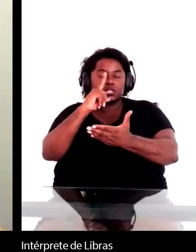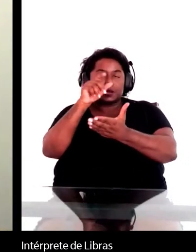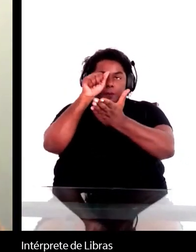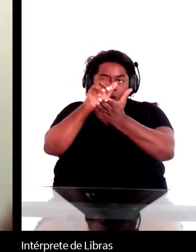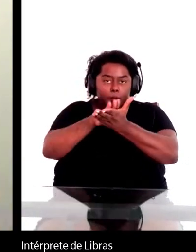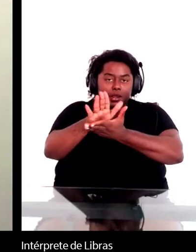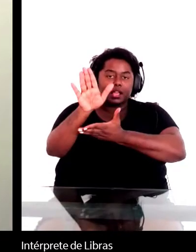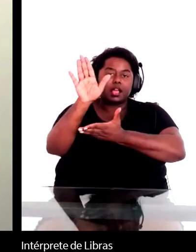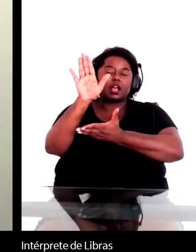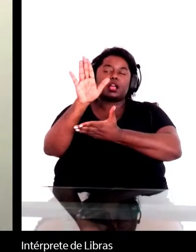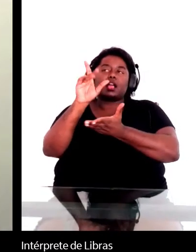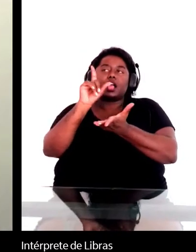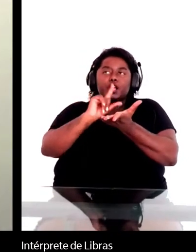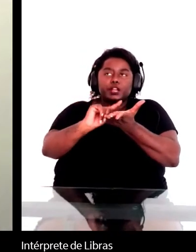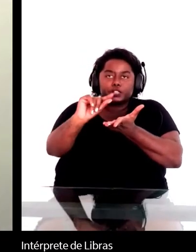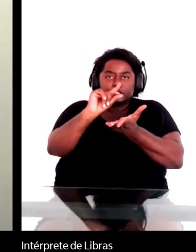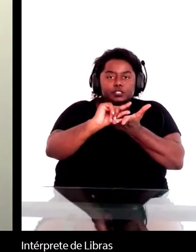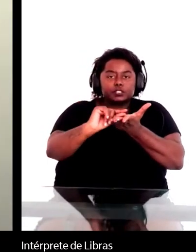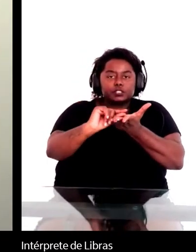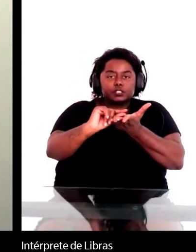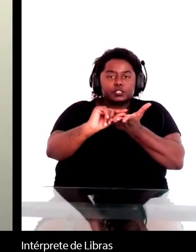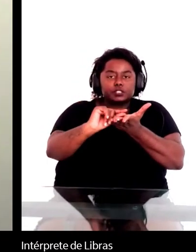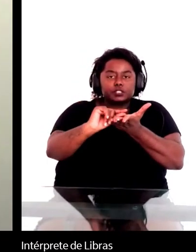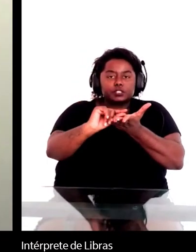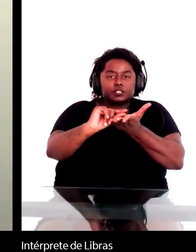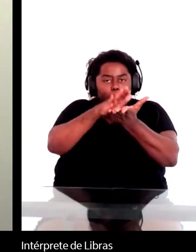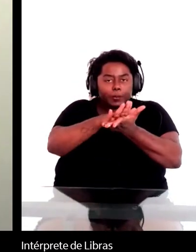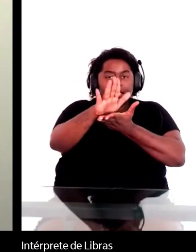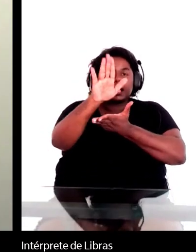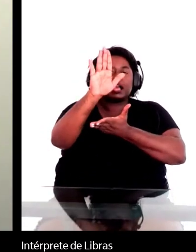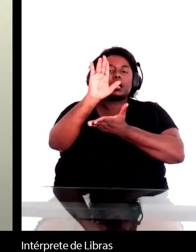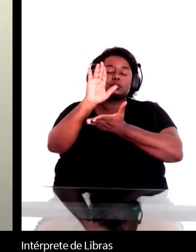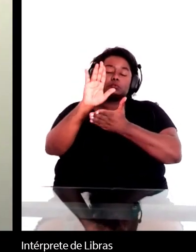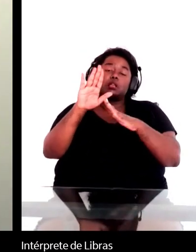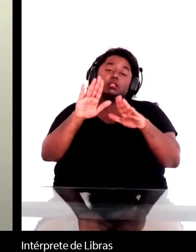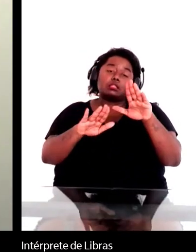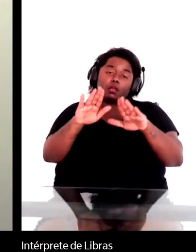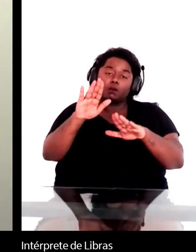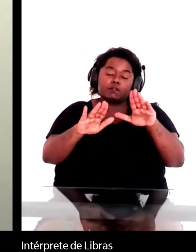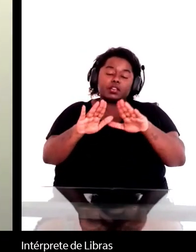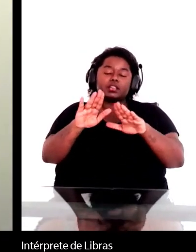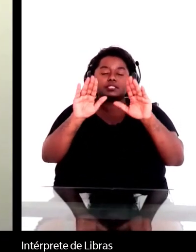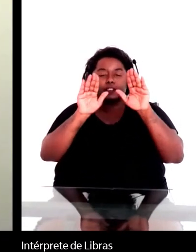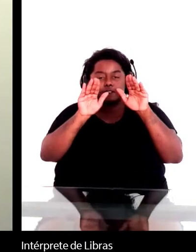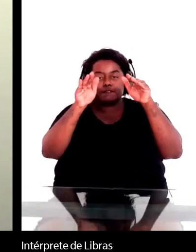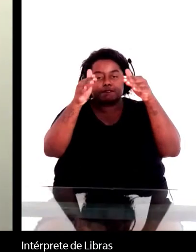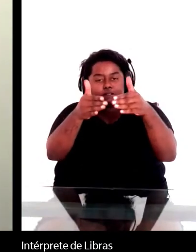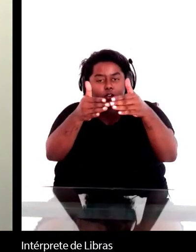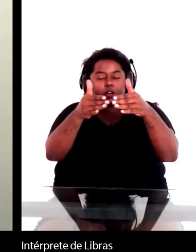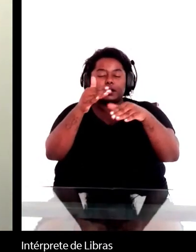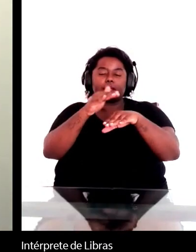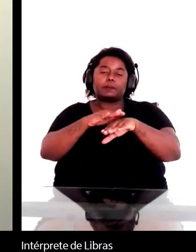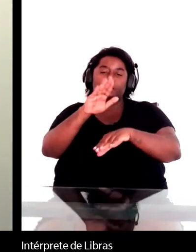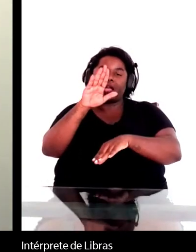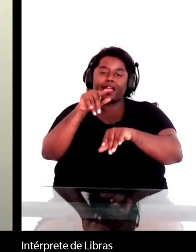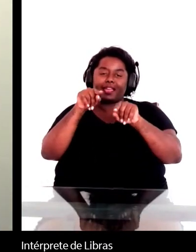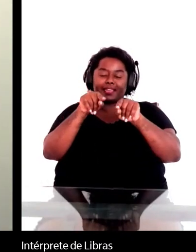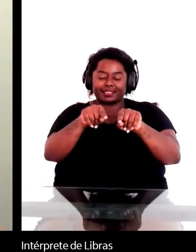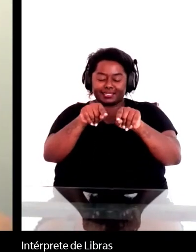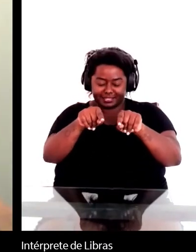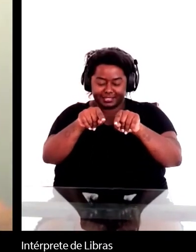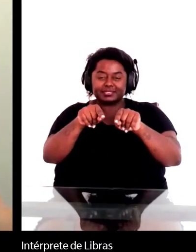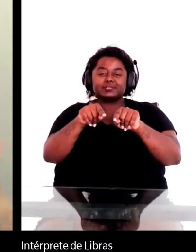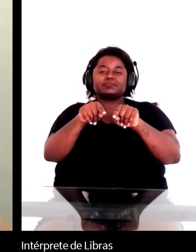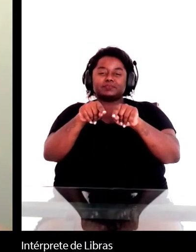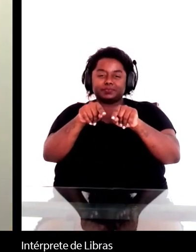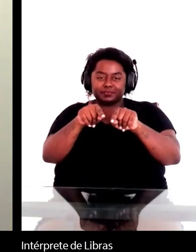os artigos que conseguem ser publicados talvez se centrem nessa questão, nessas questões